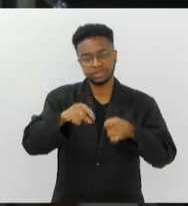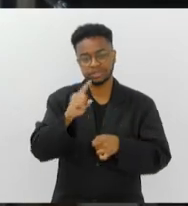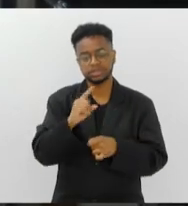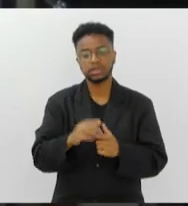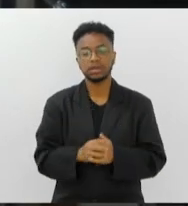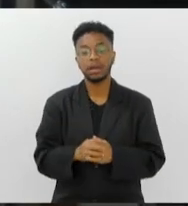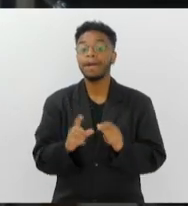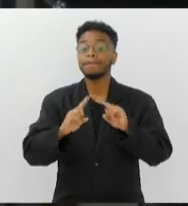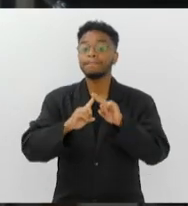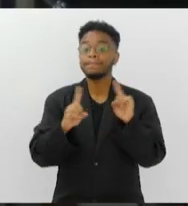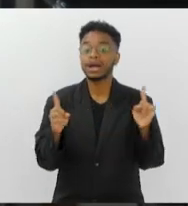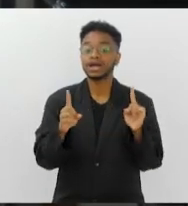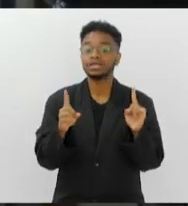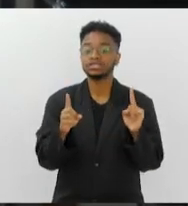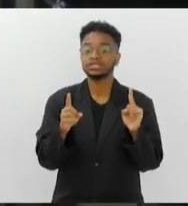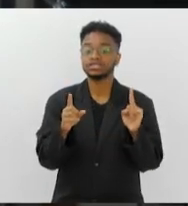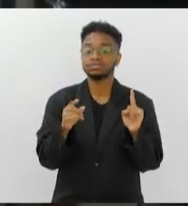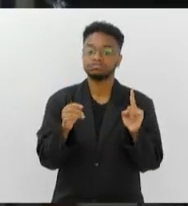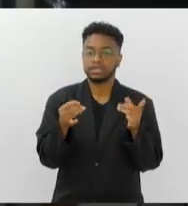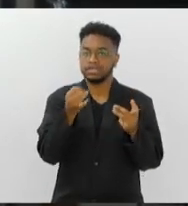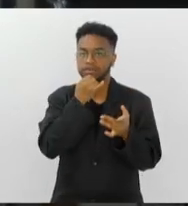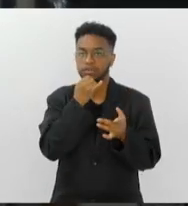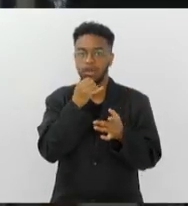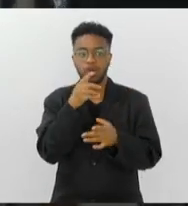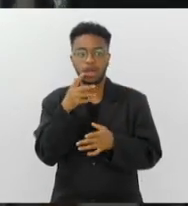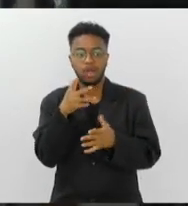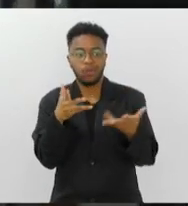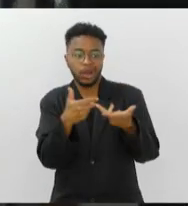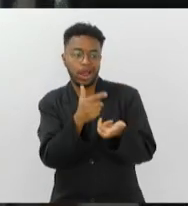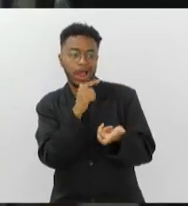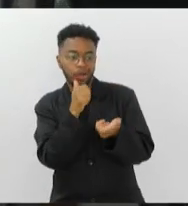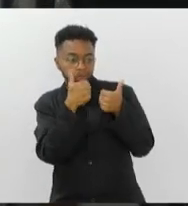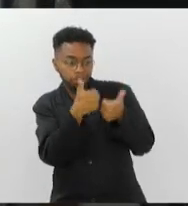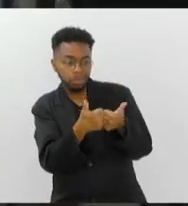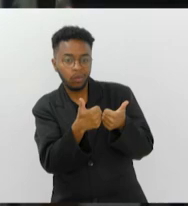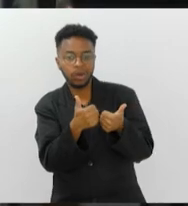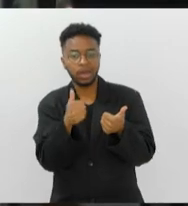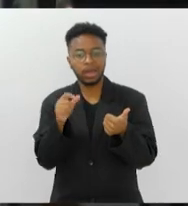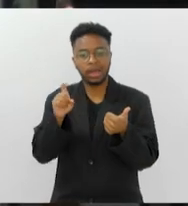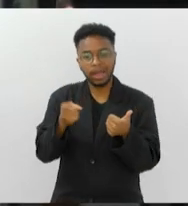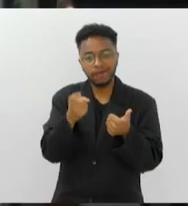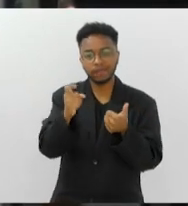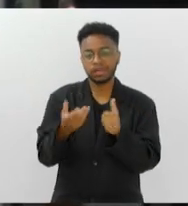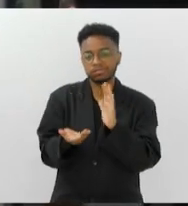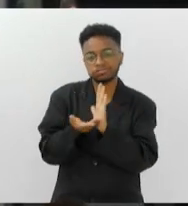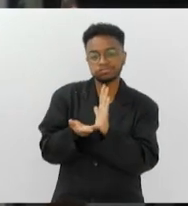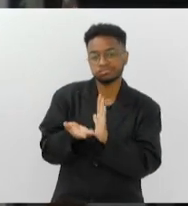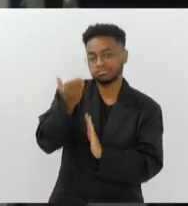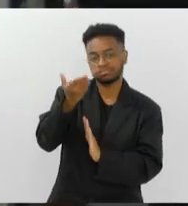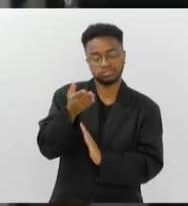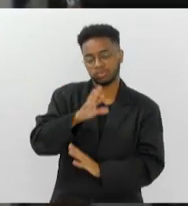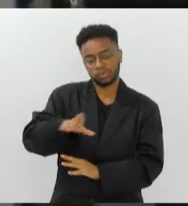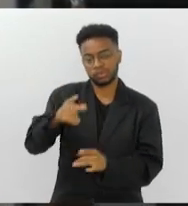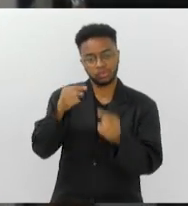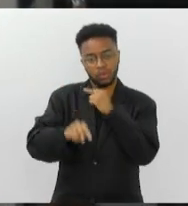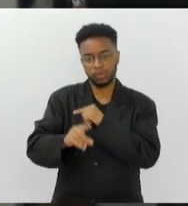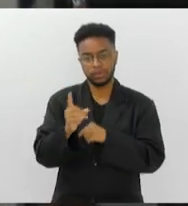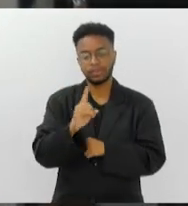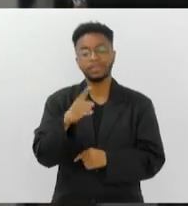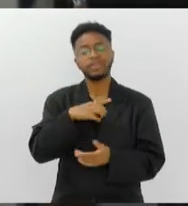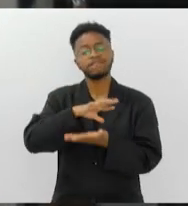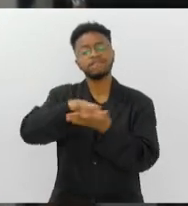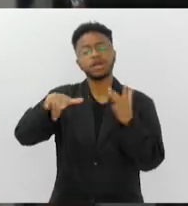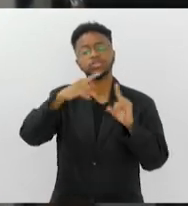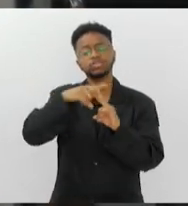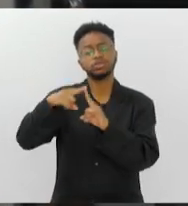direta de que qualidade de água boa e cavalo marinho em excesso não vale. E são diversas as espécies ao redor do mundo. Aqui no nosso estado, quais